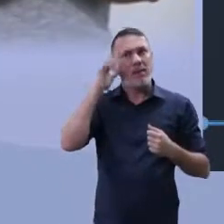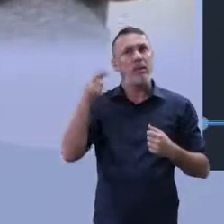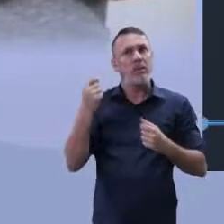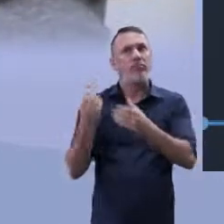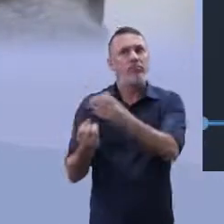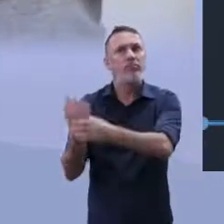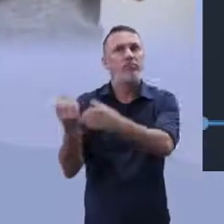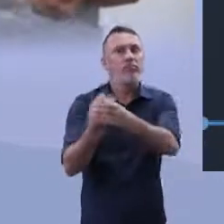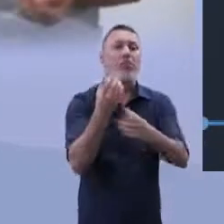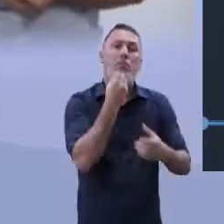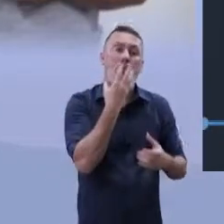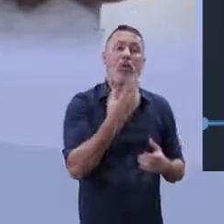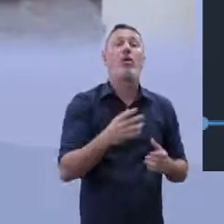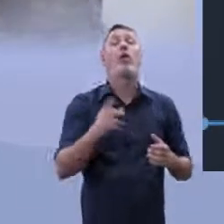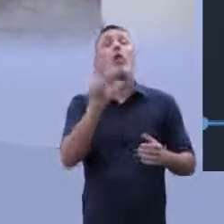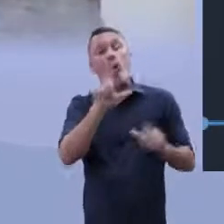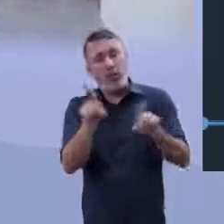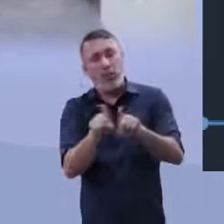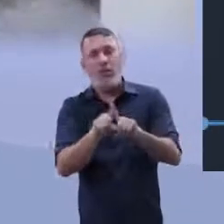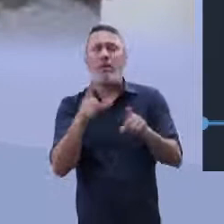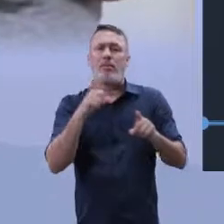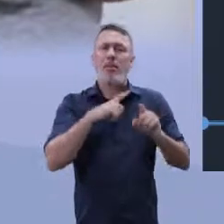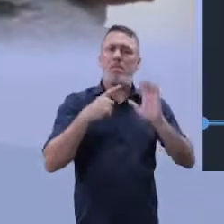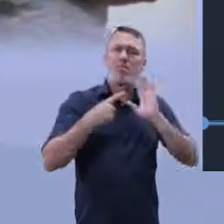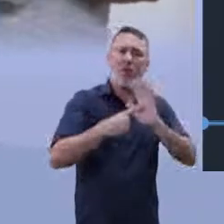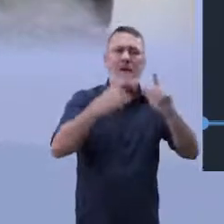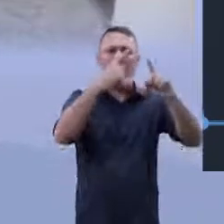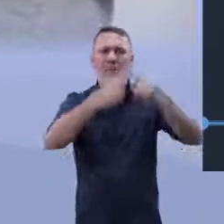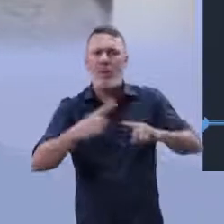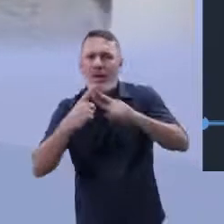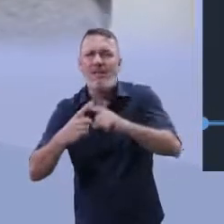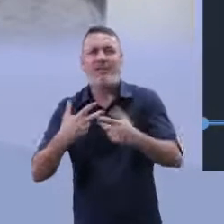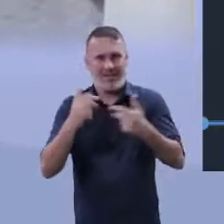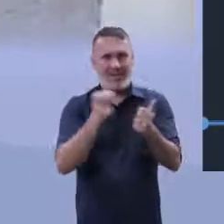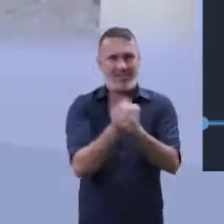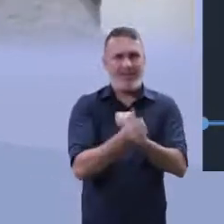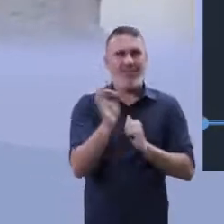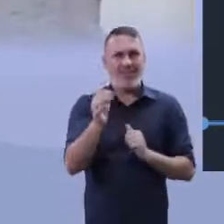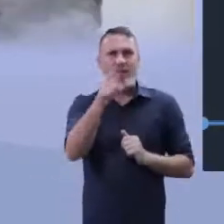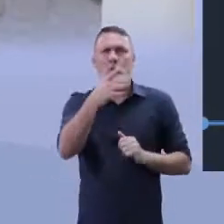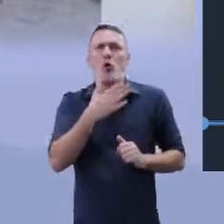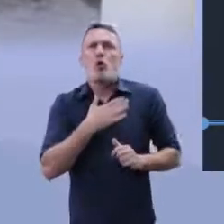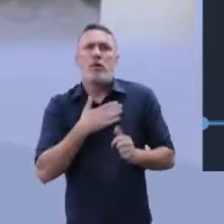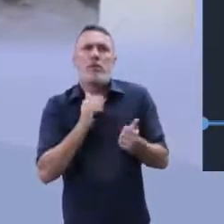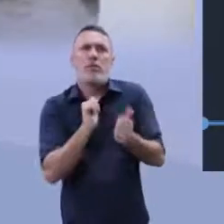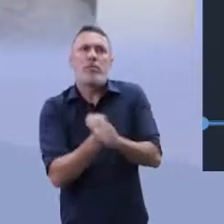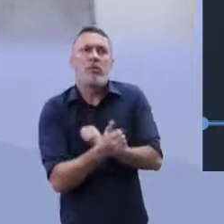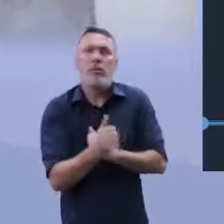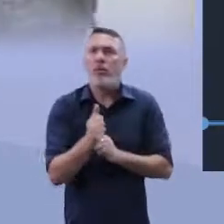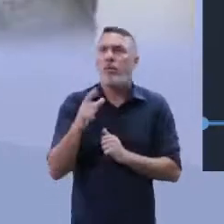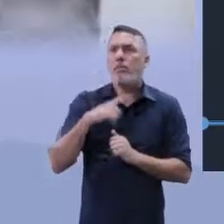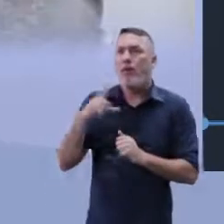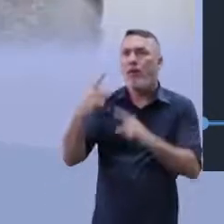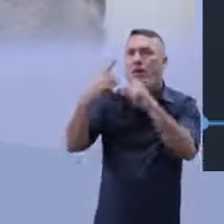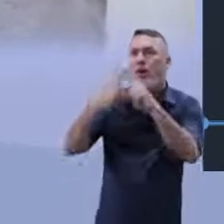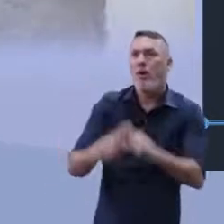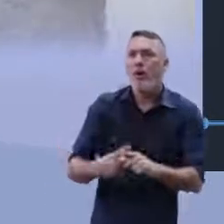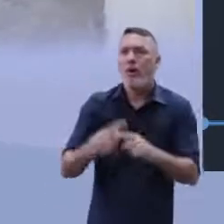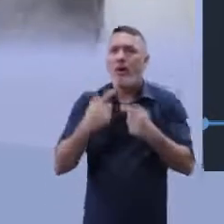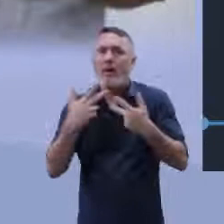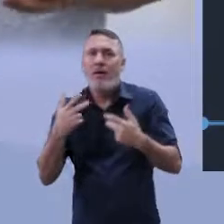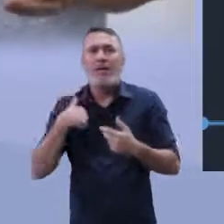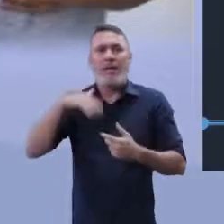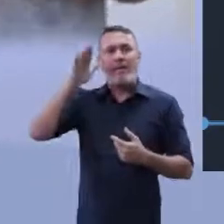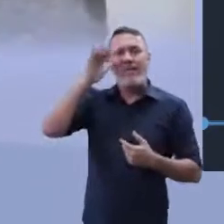pensar nisso também. Obviamente, em eventos esportivos. Porque é muito bacana quando você gosta do internado de esporte, tem um esporte para você.